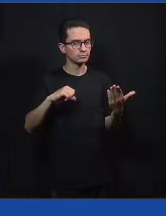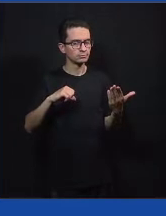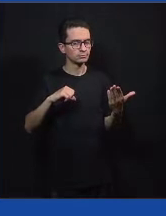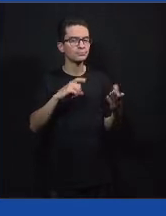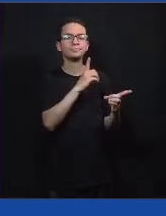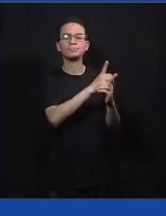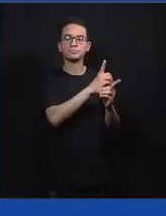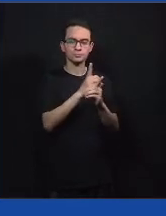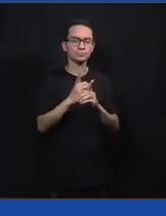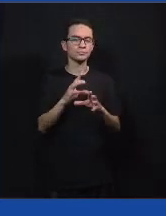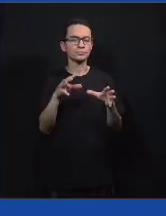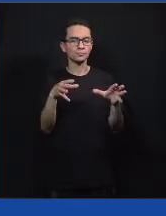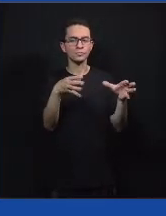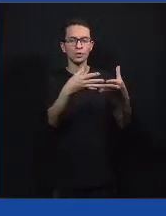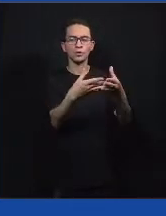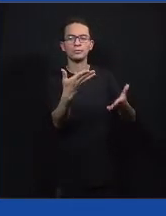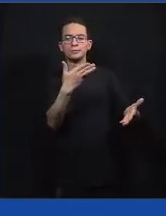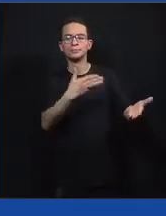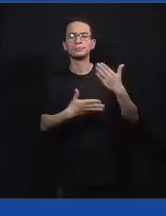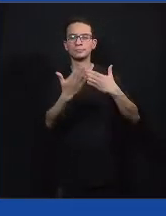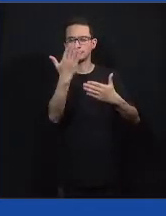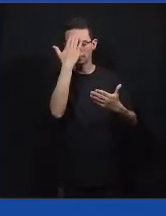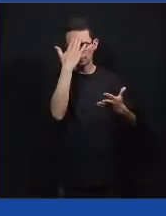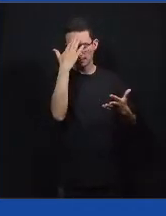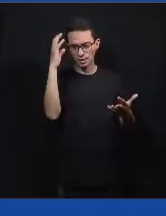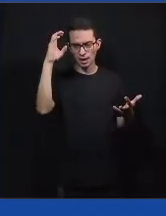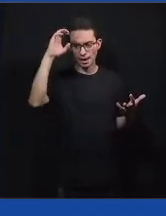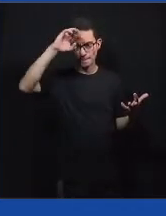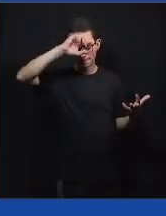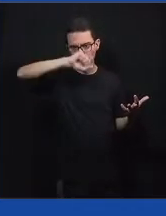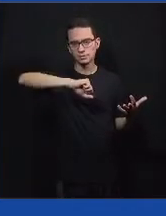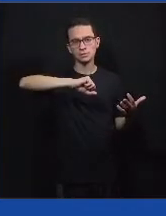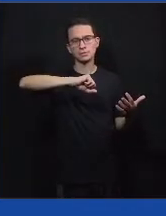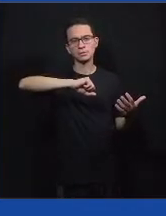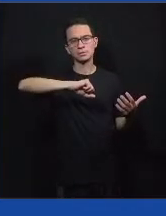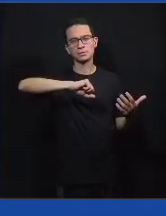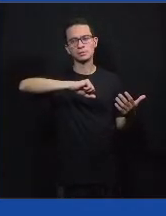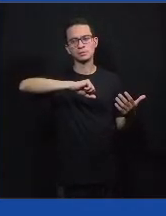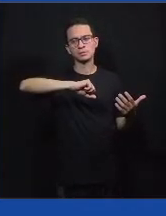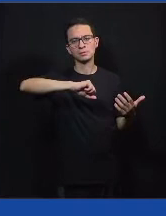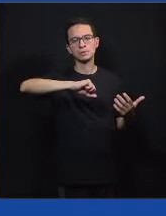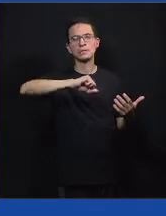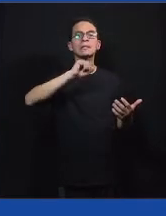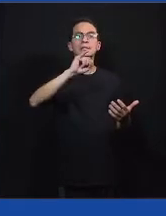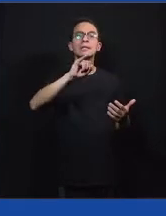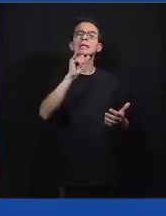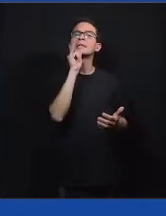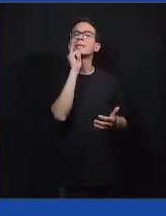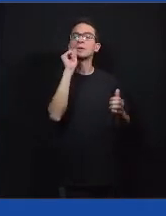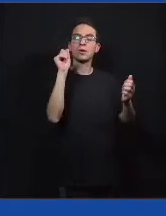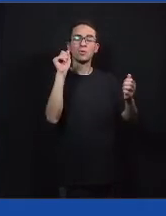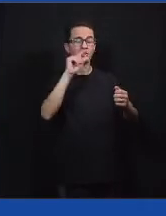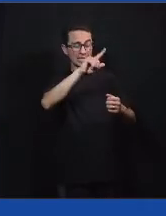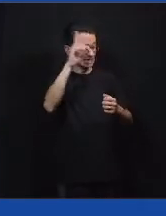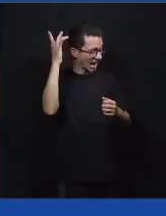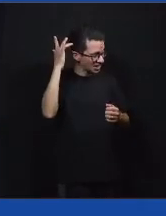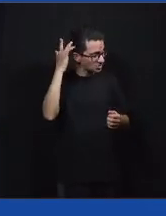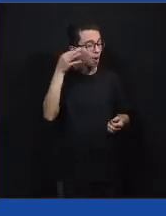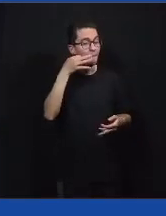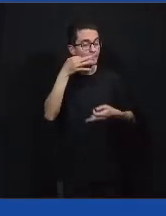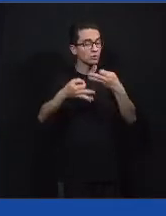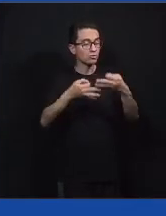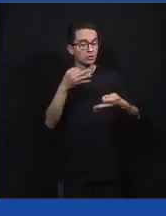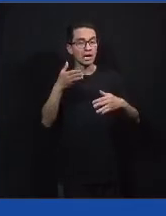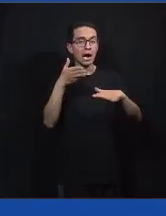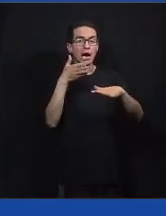O que vocês acham? O que a gente precisa fazer para que essa escuta seja mais ativa em todos os espaços? Principalmente, por exemplo,